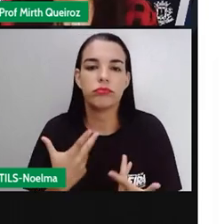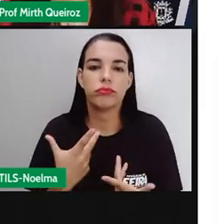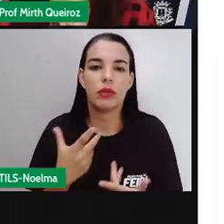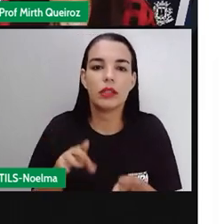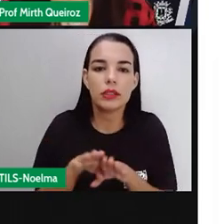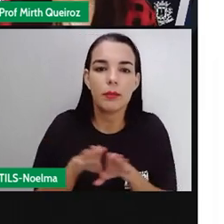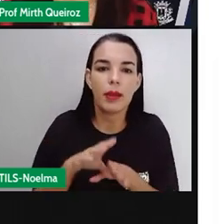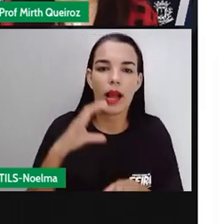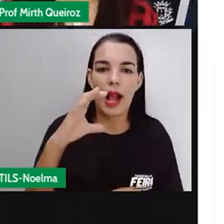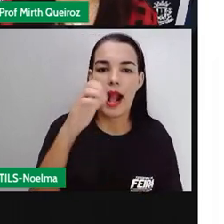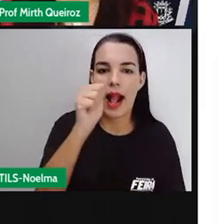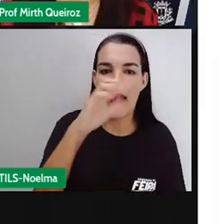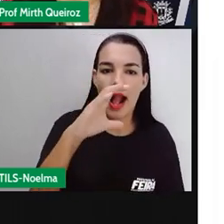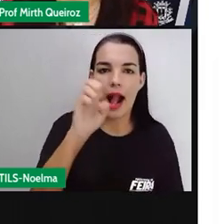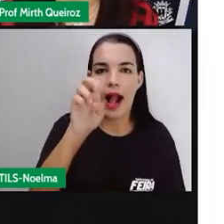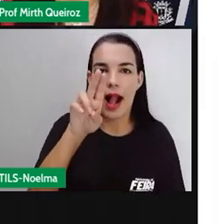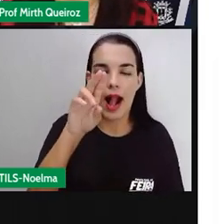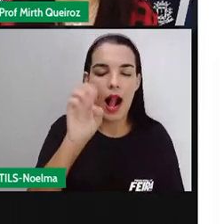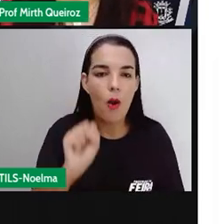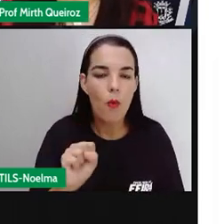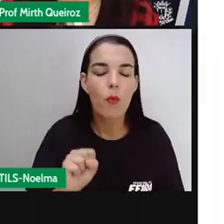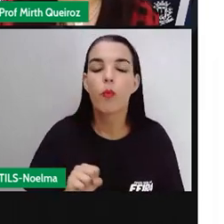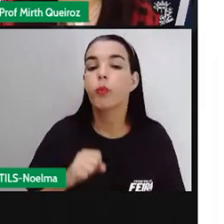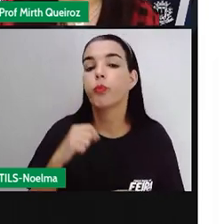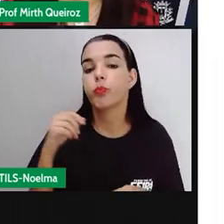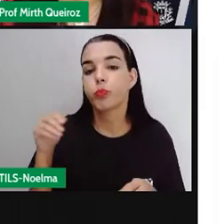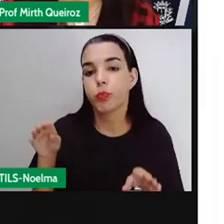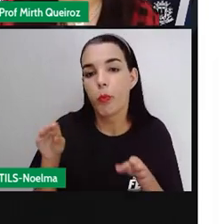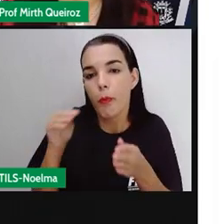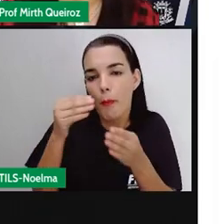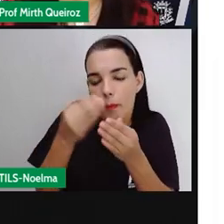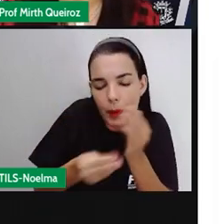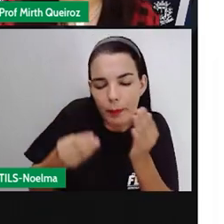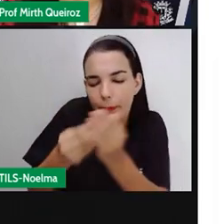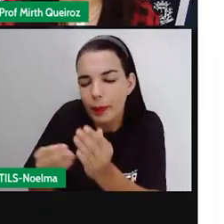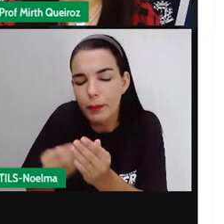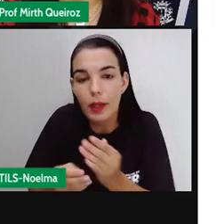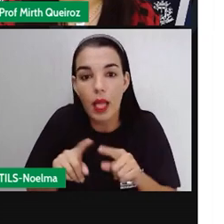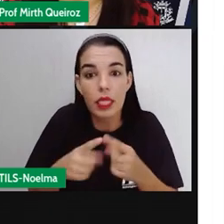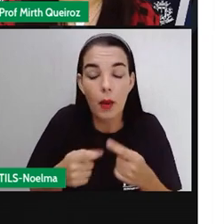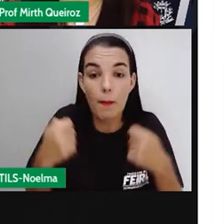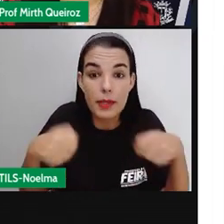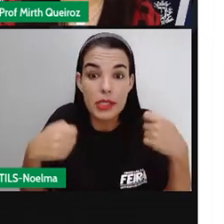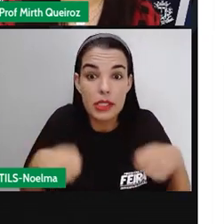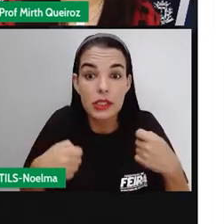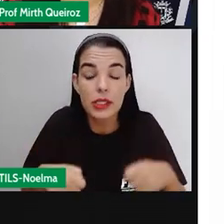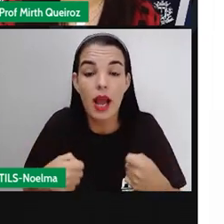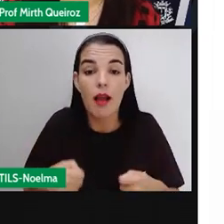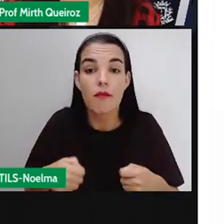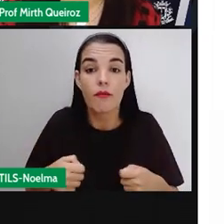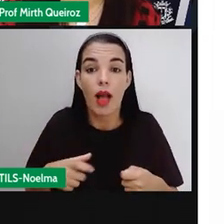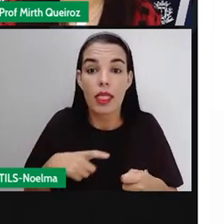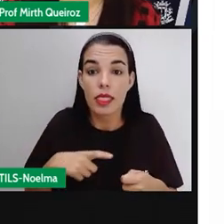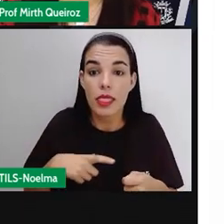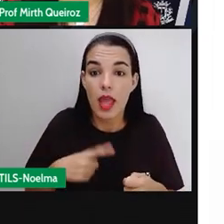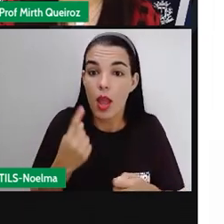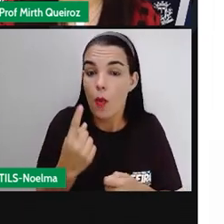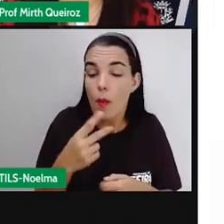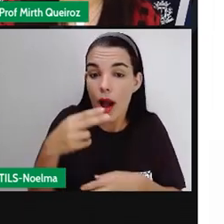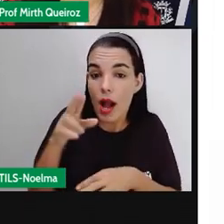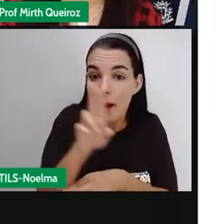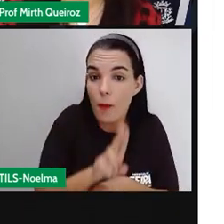cacaueira, também diminuíram aí. Então, se precisava de um produto, né, que gerasse aí,